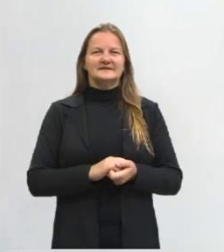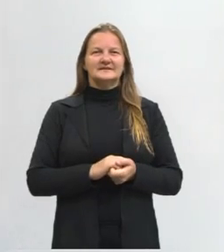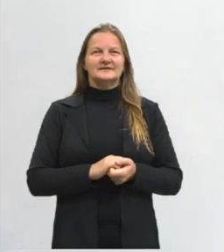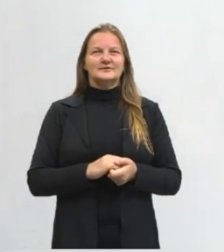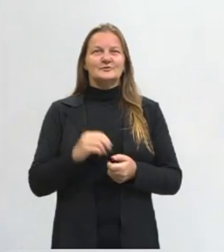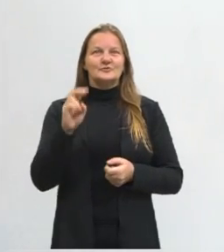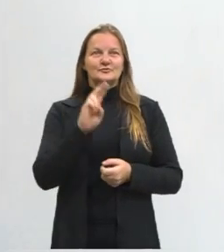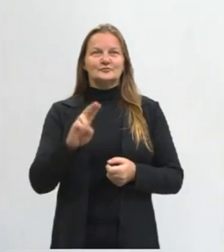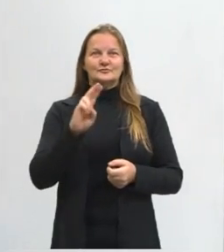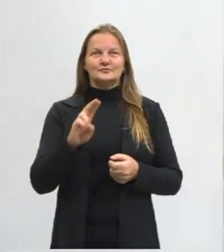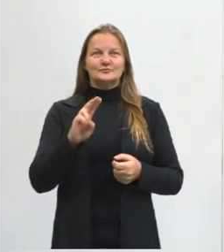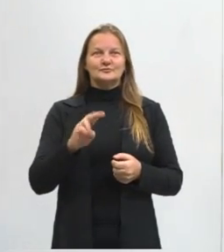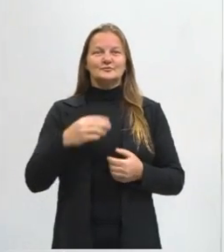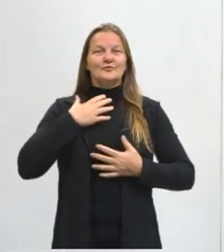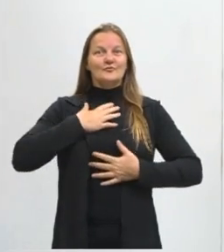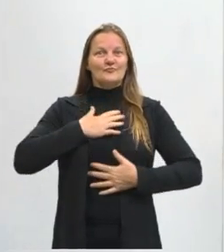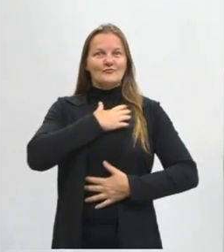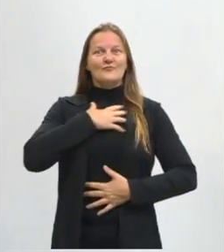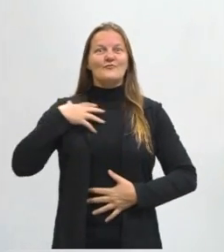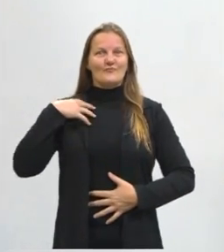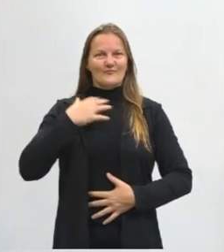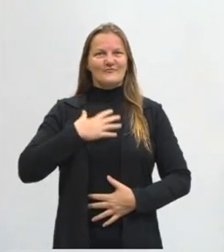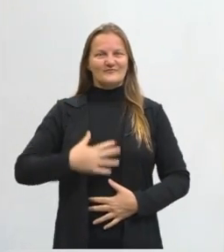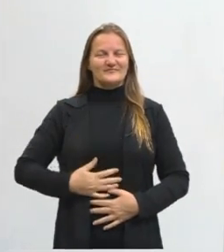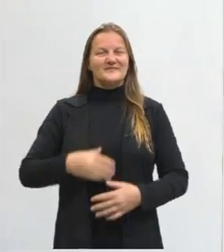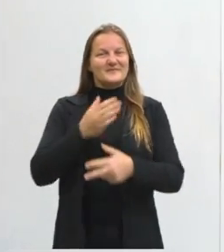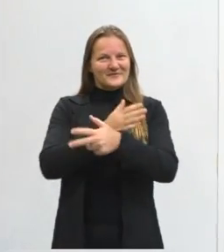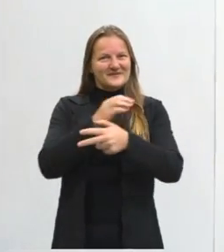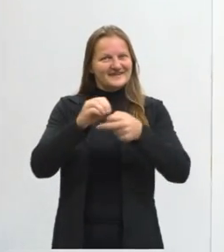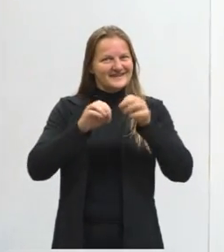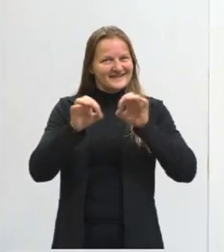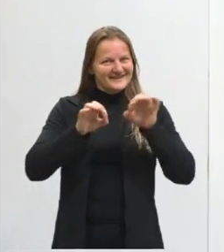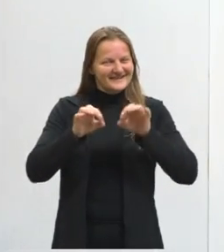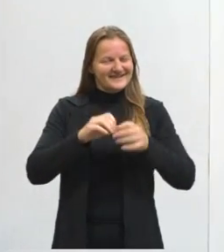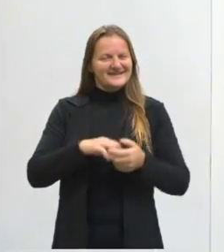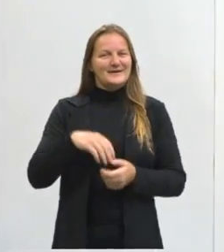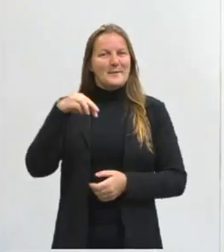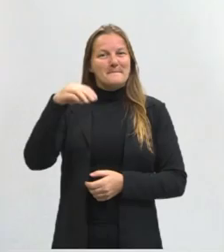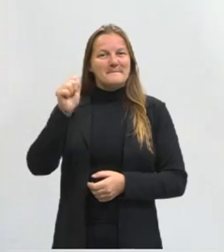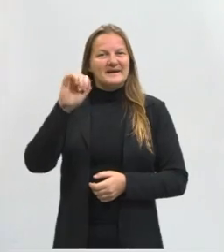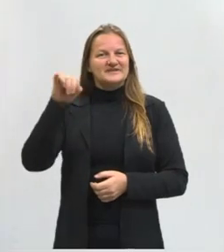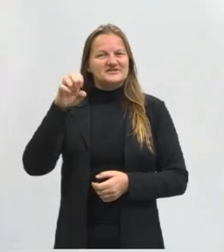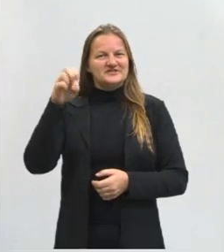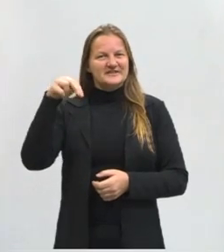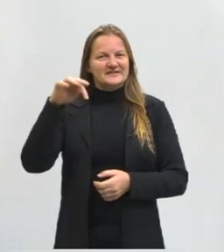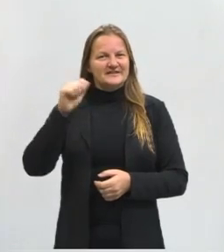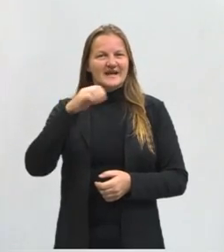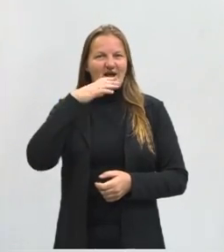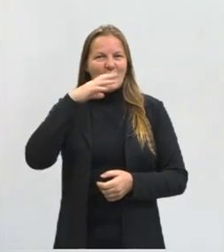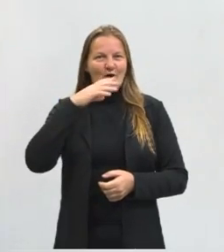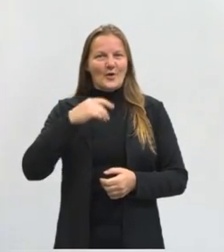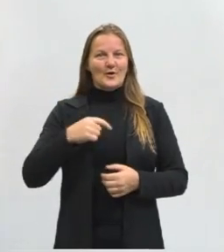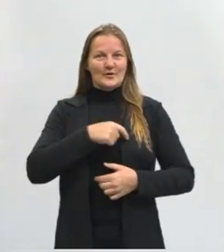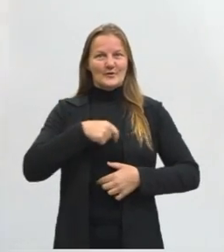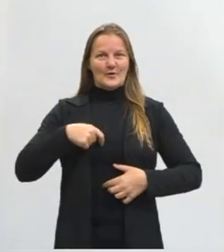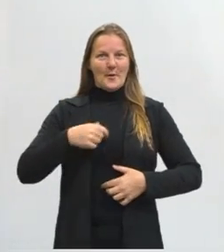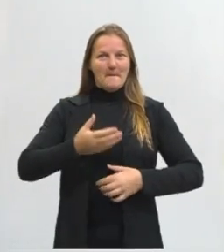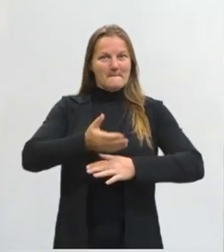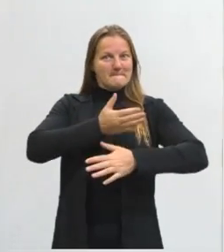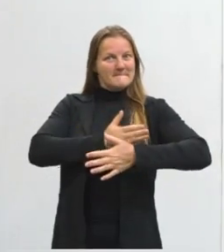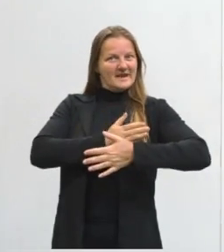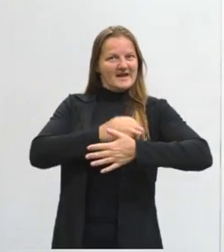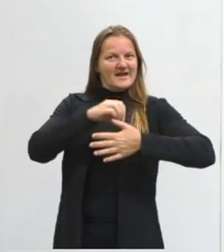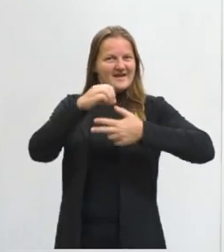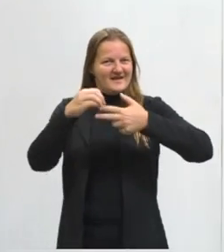Estou utilizando a camiseta do Proyecto na cor magenta, que traz a escrita Pré-ENEM